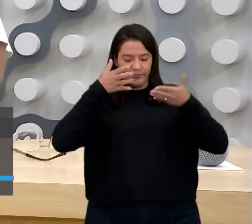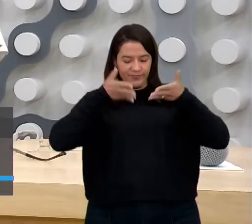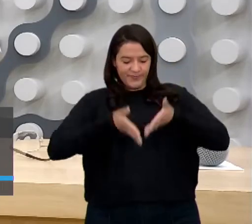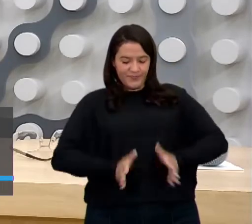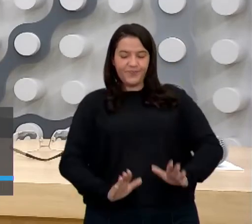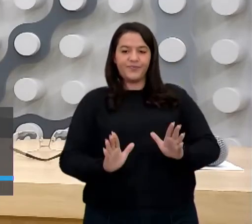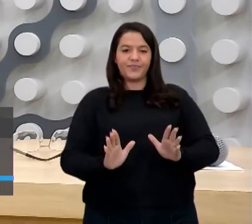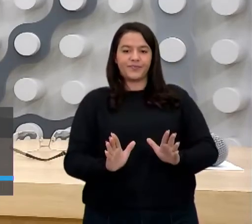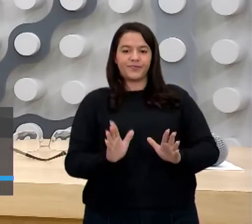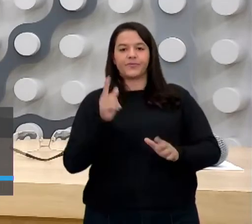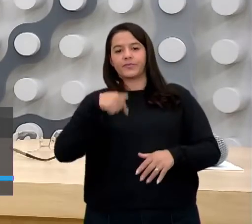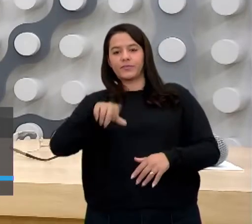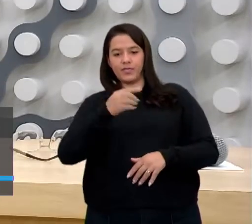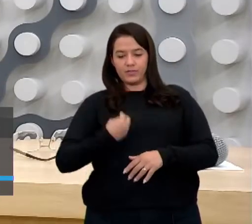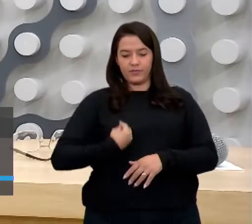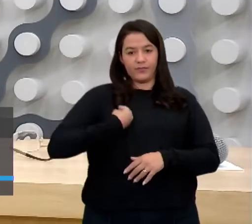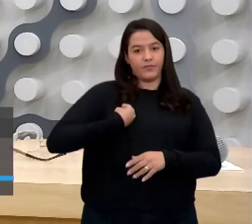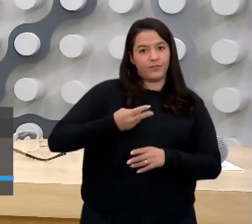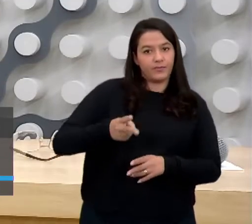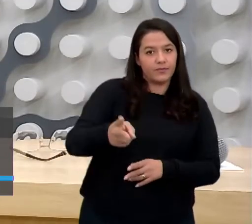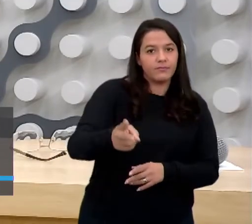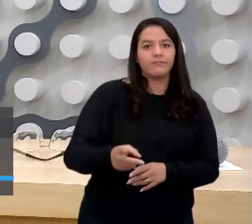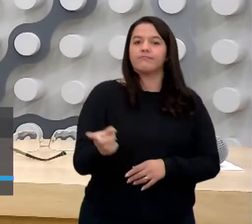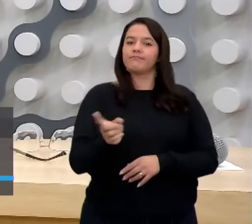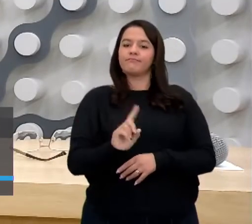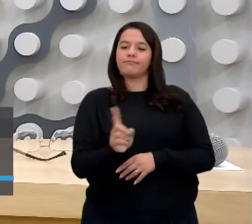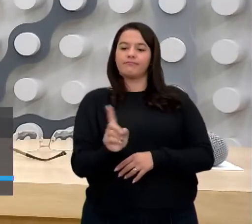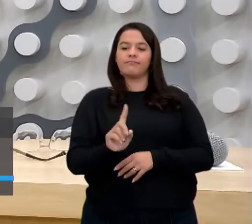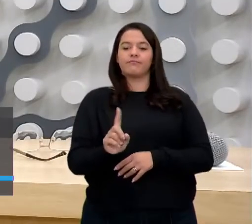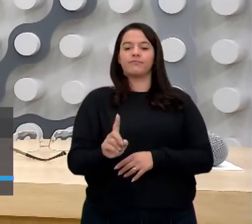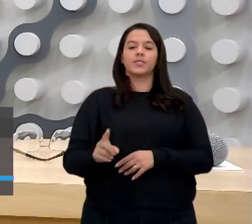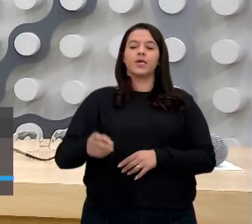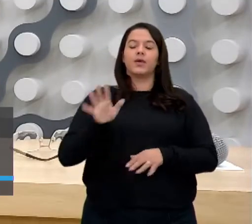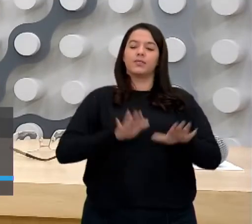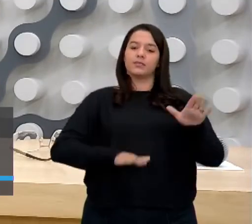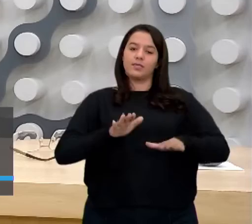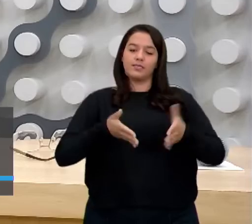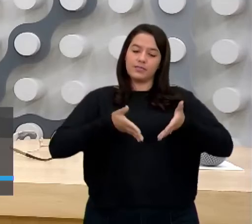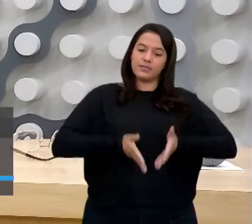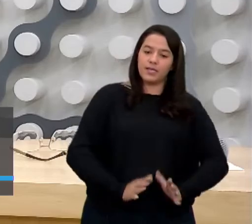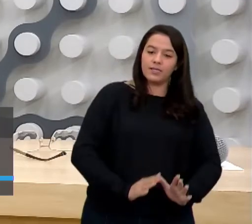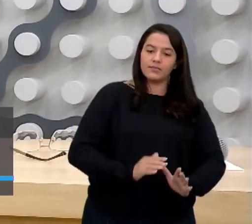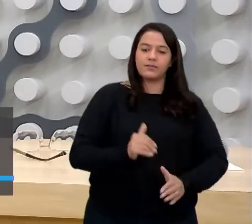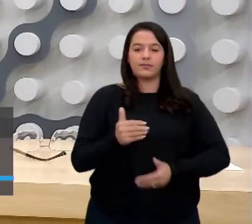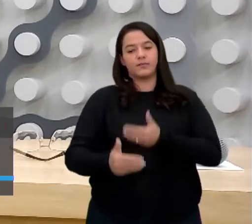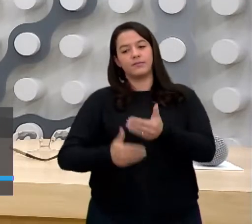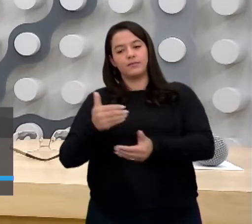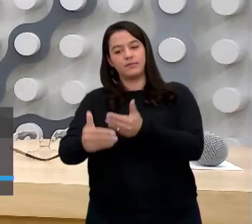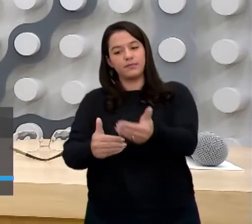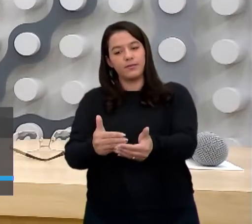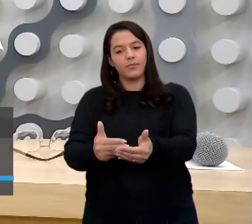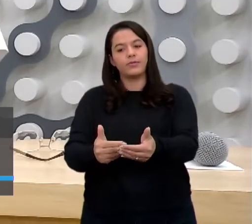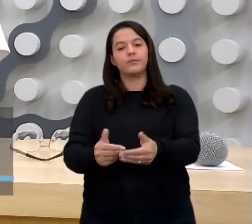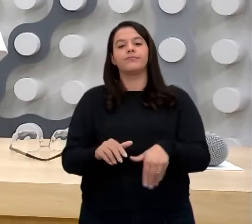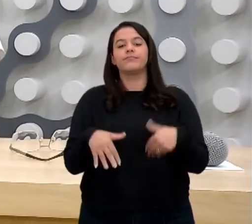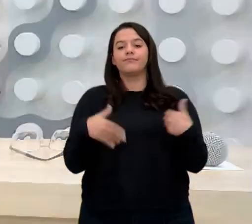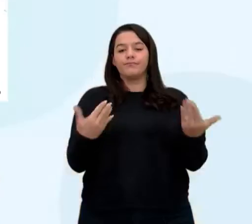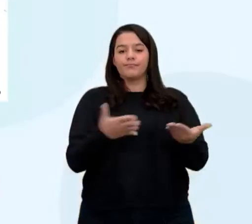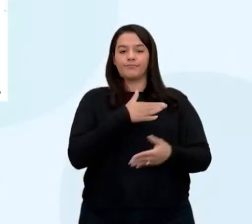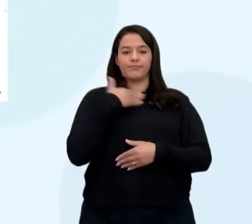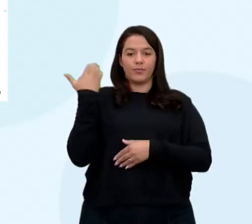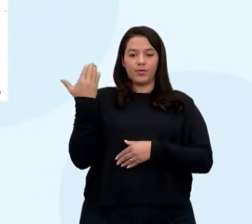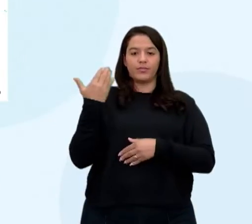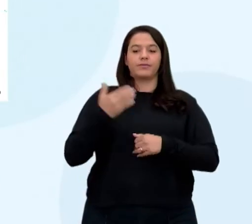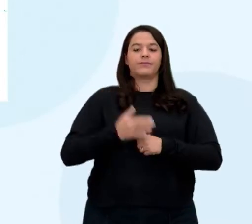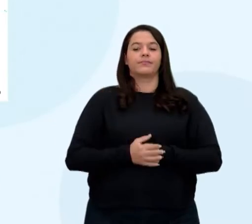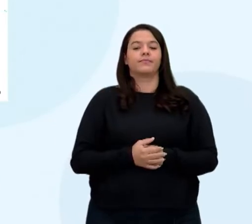mas não quer dizer que viveu. Porque nós vamos ver já no próximo mapa essa relação. Então, no próximo mapa está lá. Taxa de